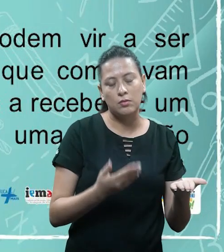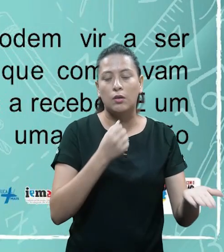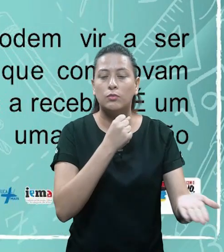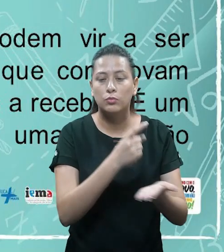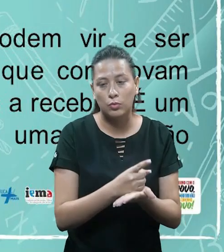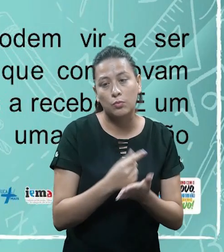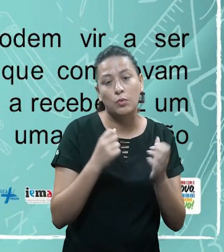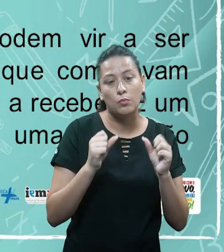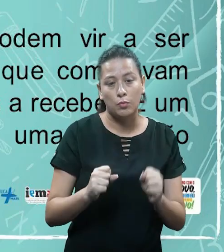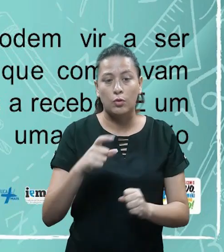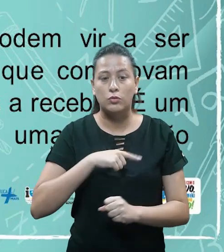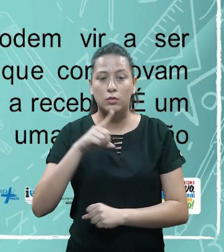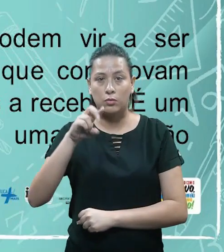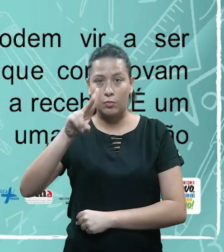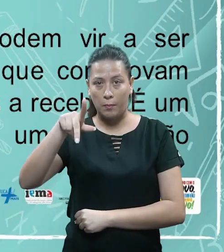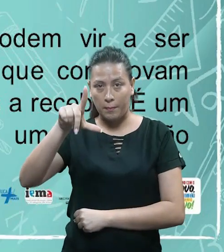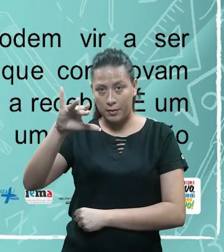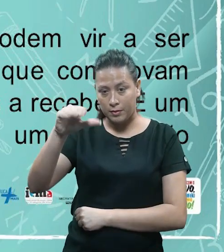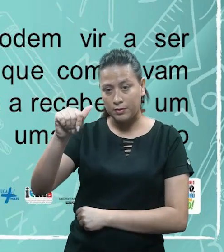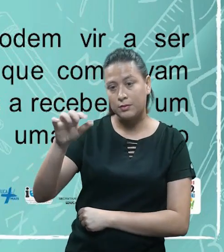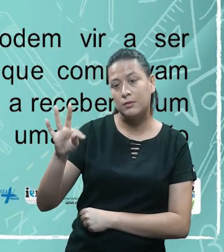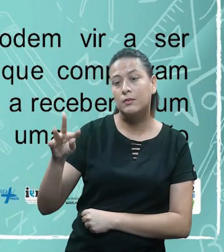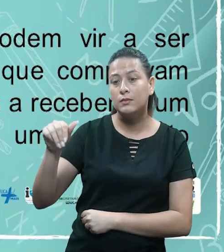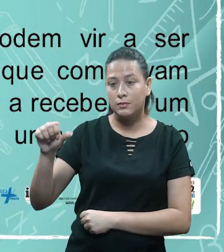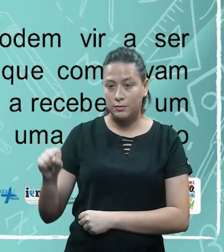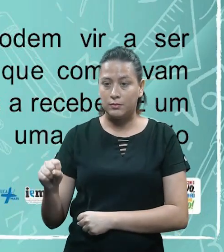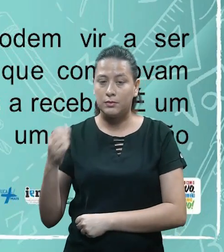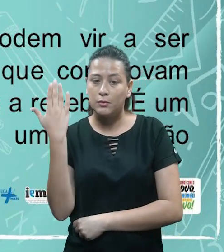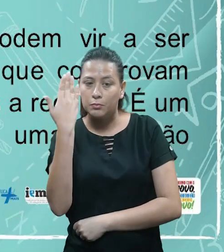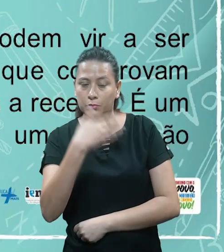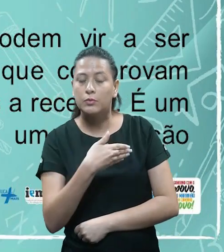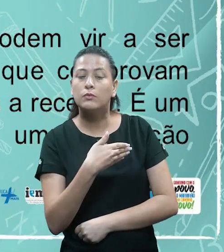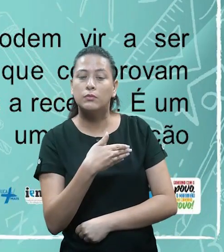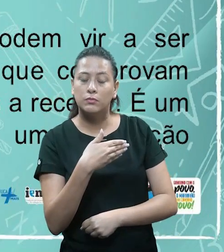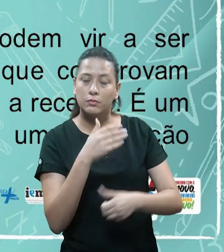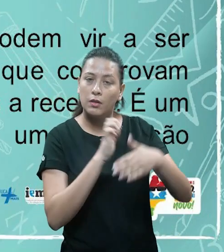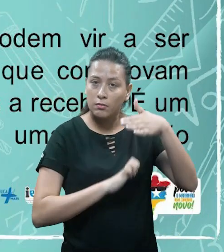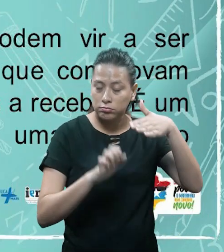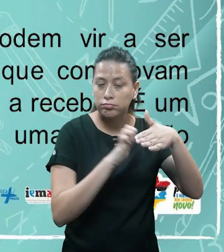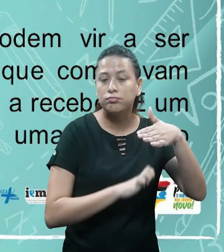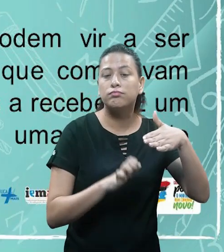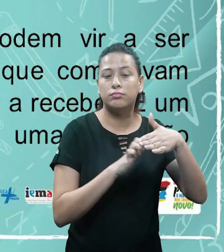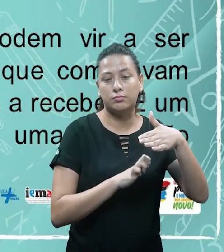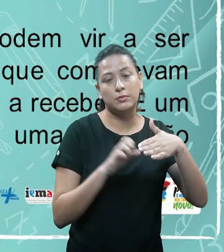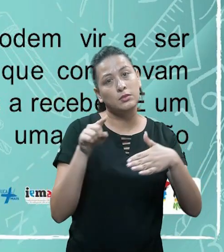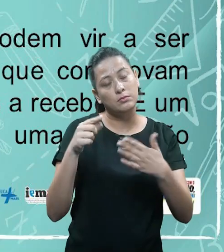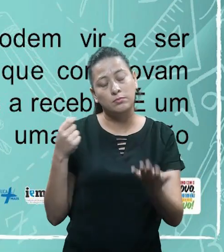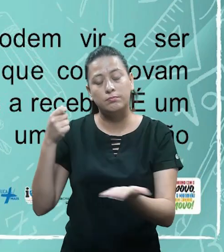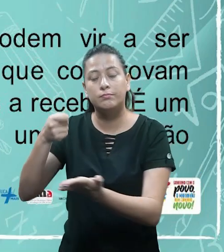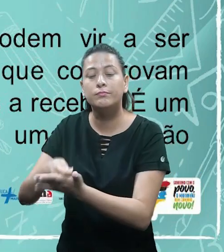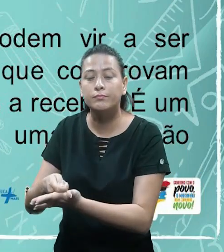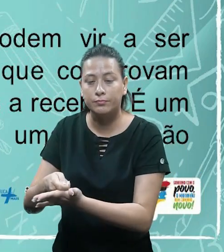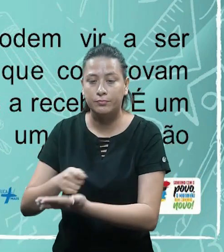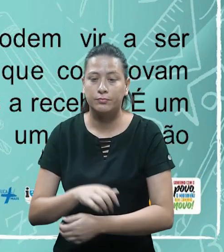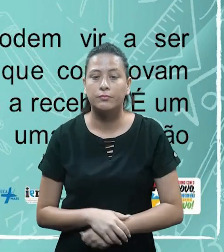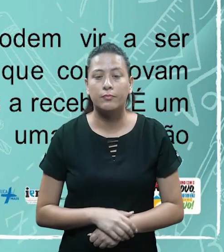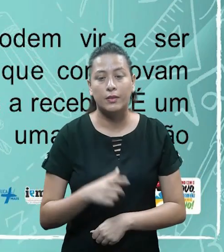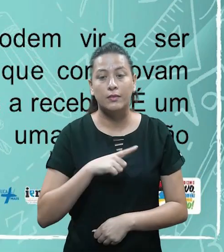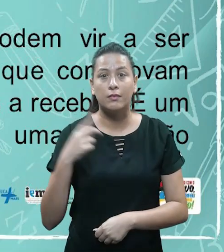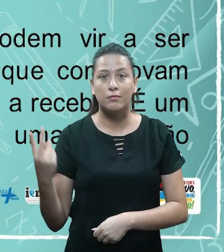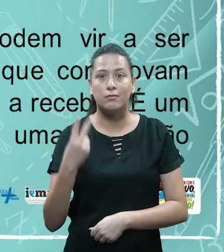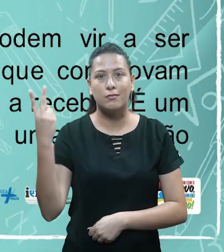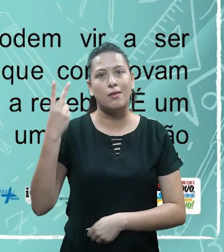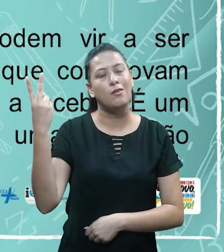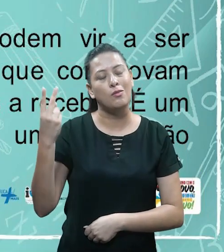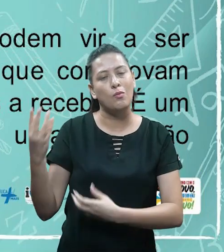emissão da fatura podem vir a ser duplicatas que são títulos de crédito que comprovam que a empresa é credora. Quem é credora? A sua operadora do cartão de crédito, ou seja,